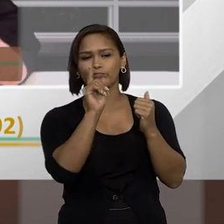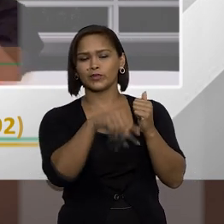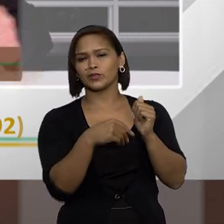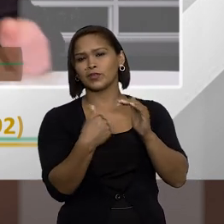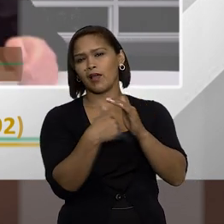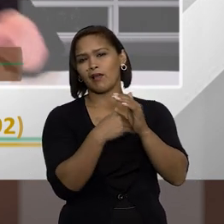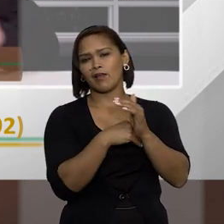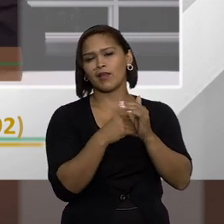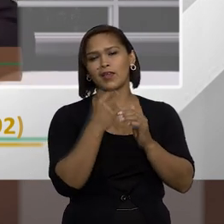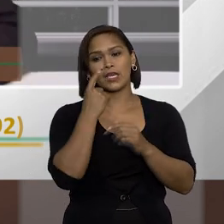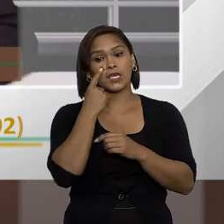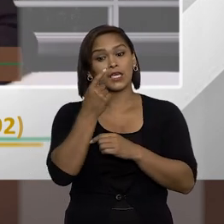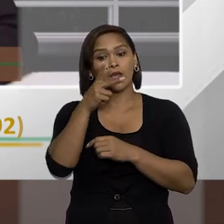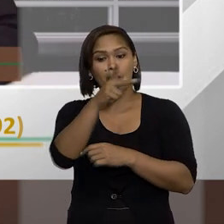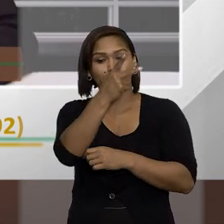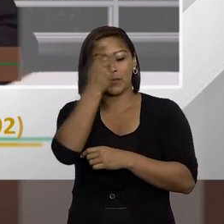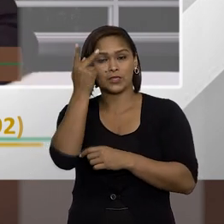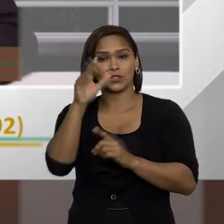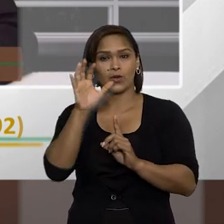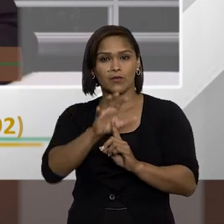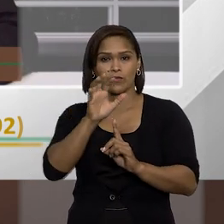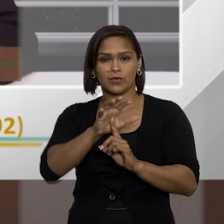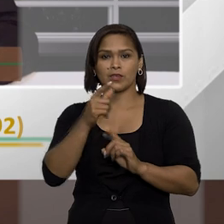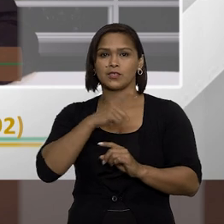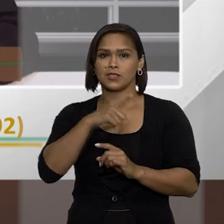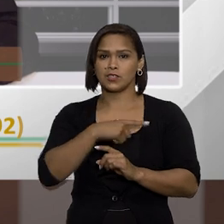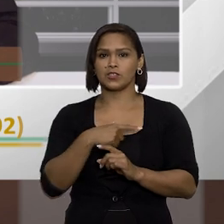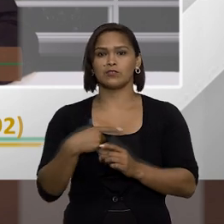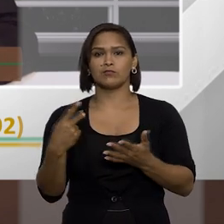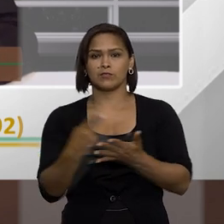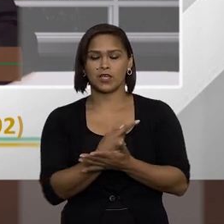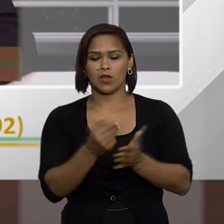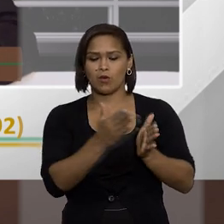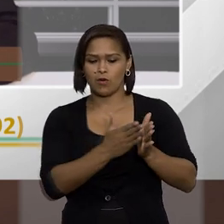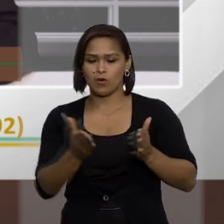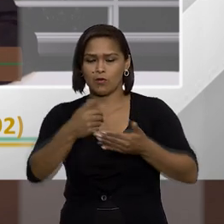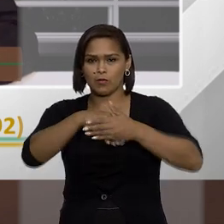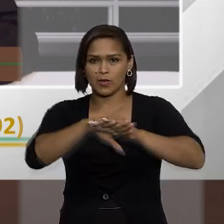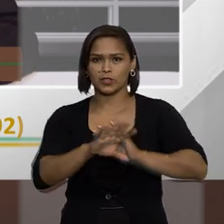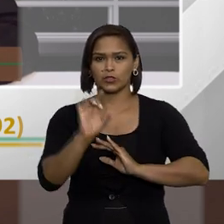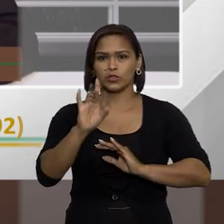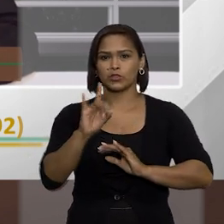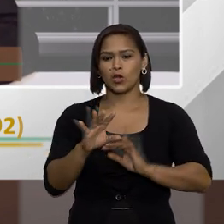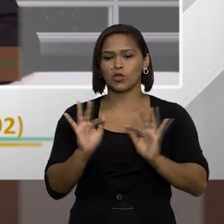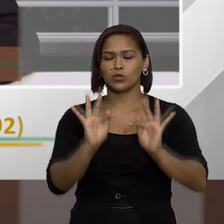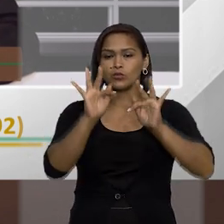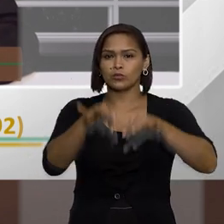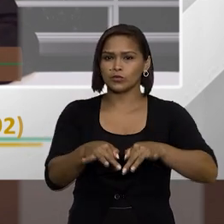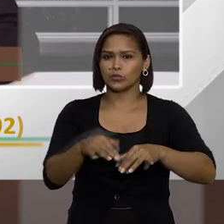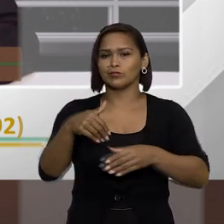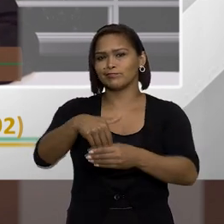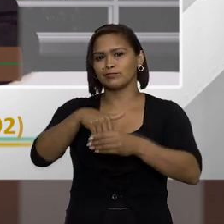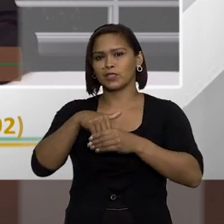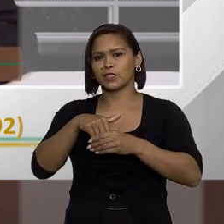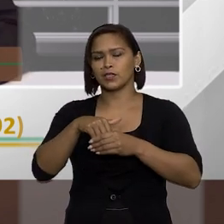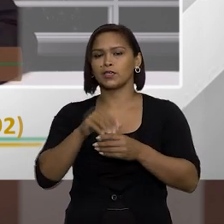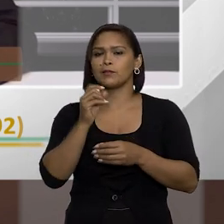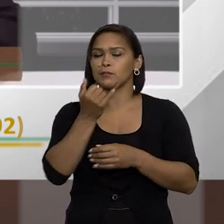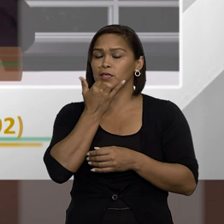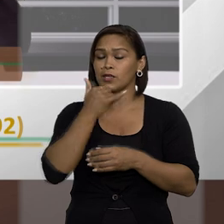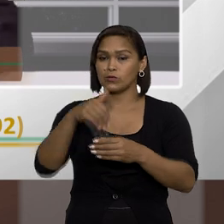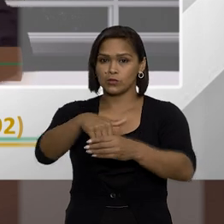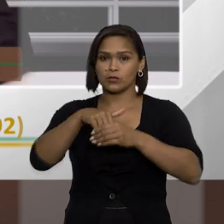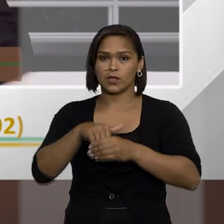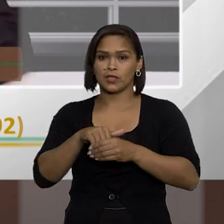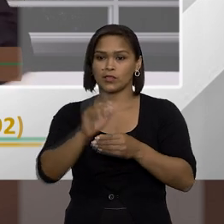ato para tentar intimidar pessoas se ele tivesse sido o prazo prescricional só do último mandato desculpa do